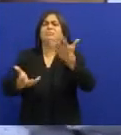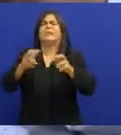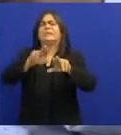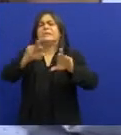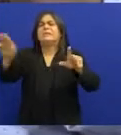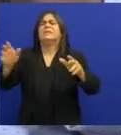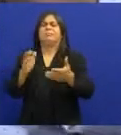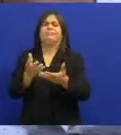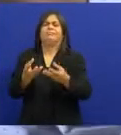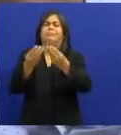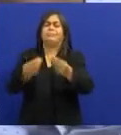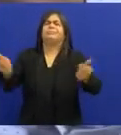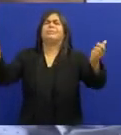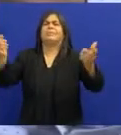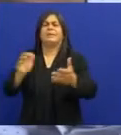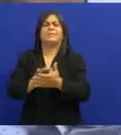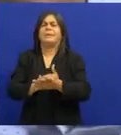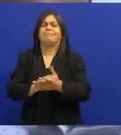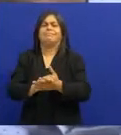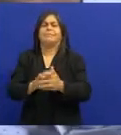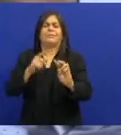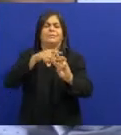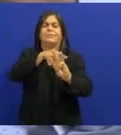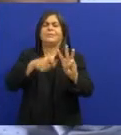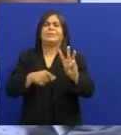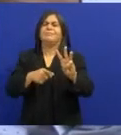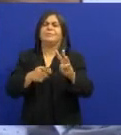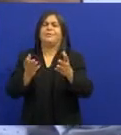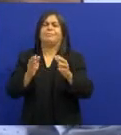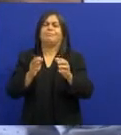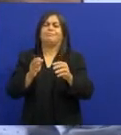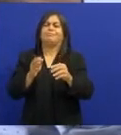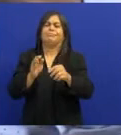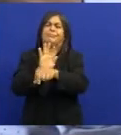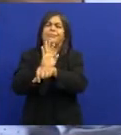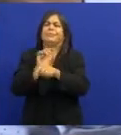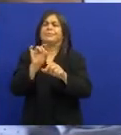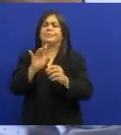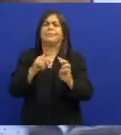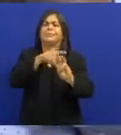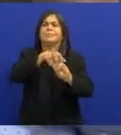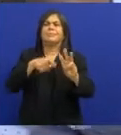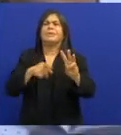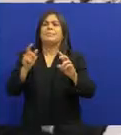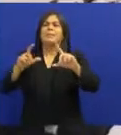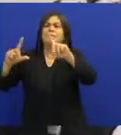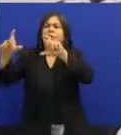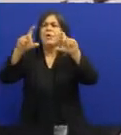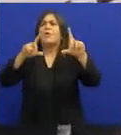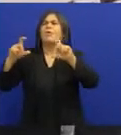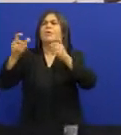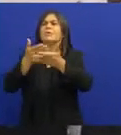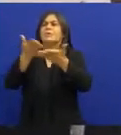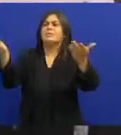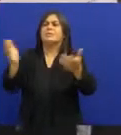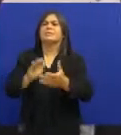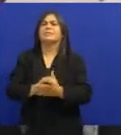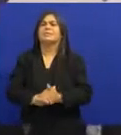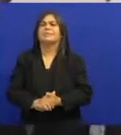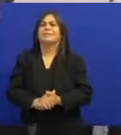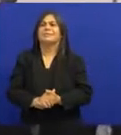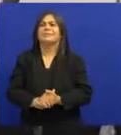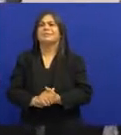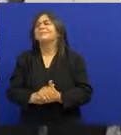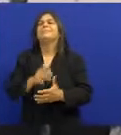incêndios Da Atlântida Não se tem mais Acesso a esses filmes Mas existem Alguns registros Fotográficos Aqui e acolá